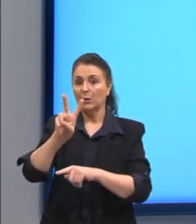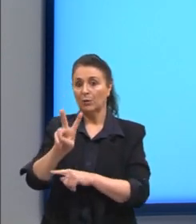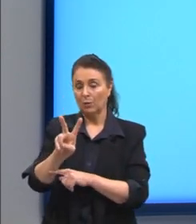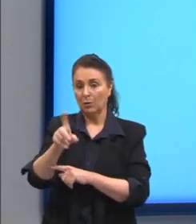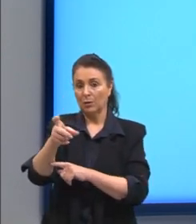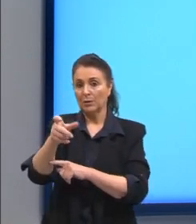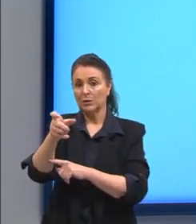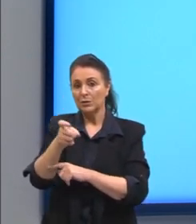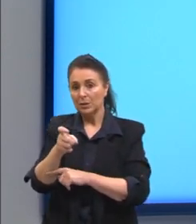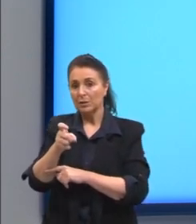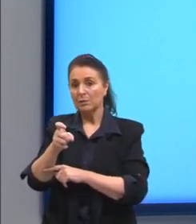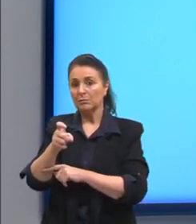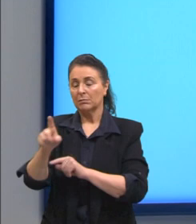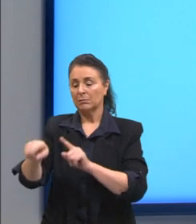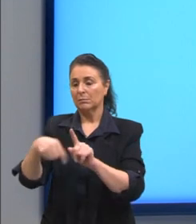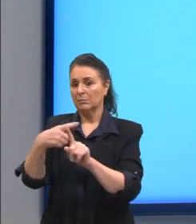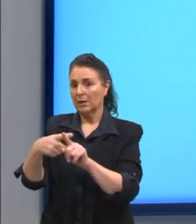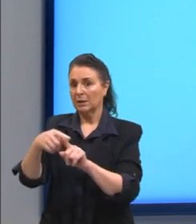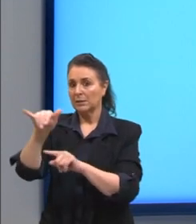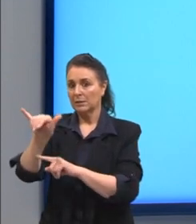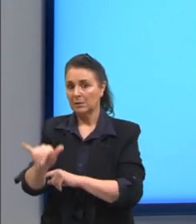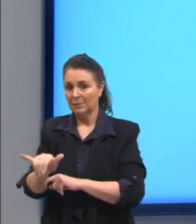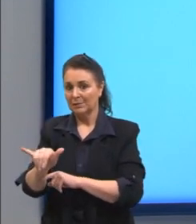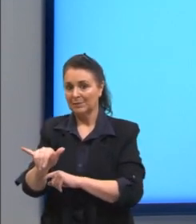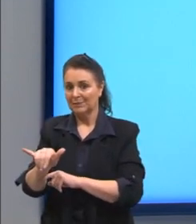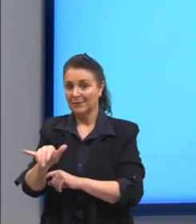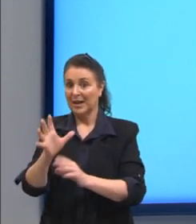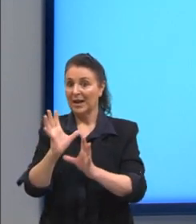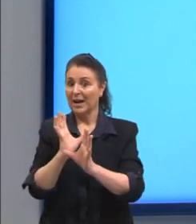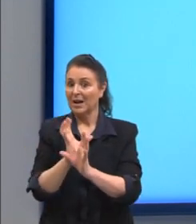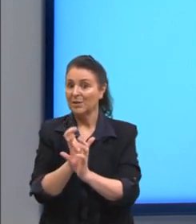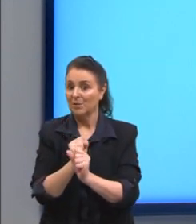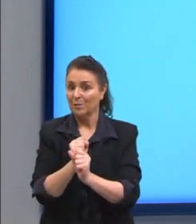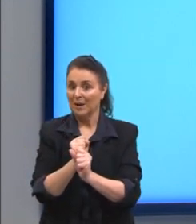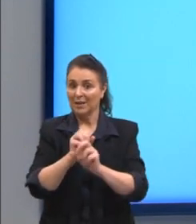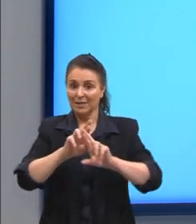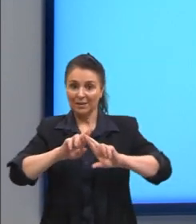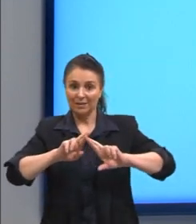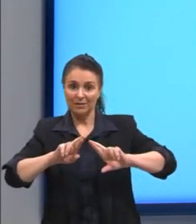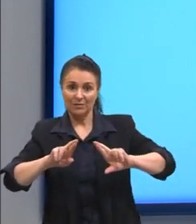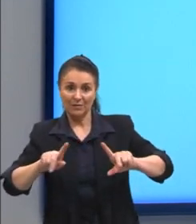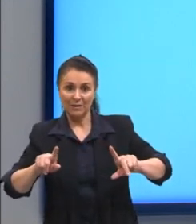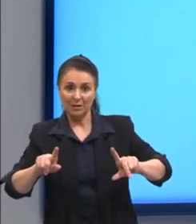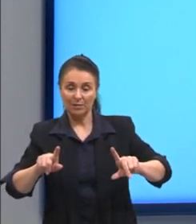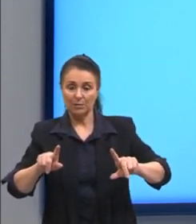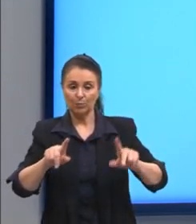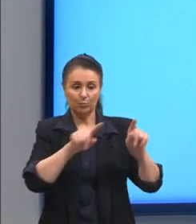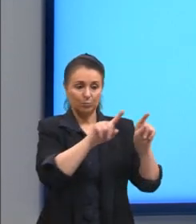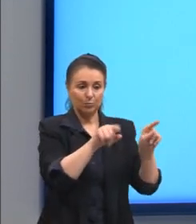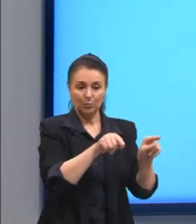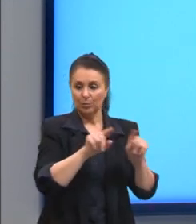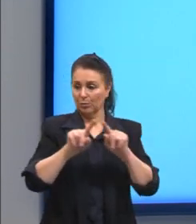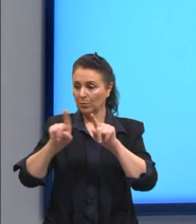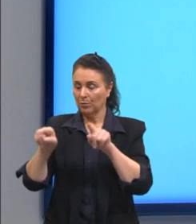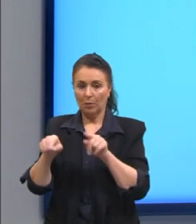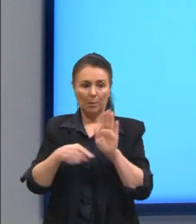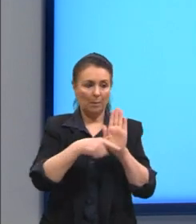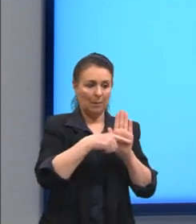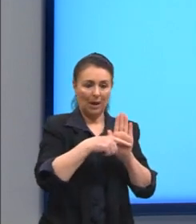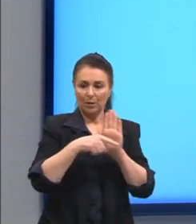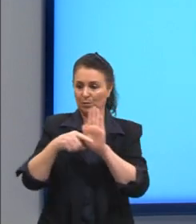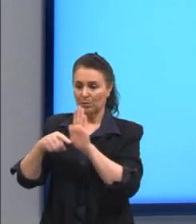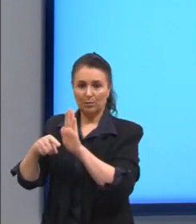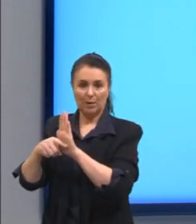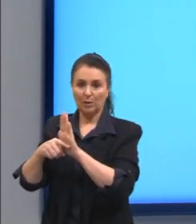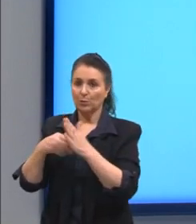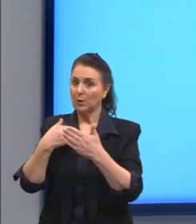mais y produto da soma pela diferença a ordem dos parênteses primeiro é o mais depois é o menos